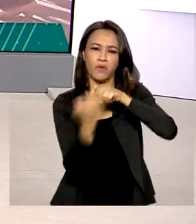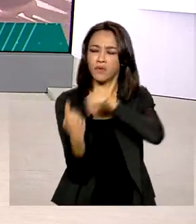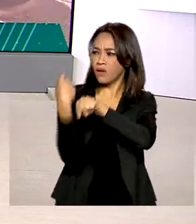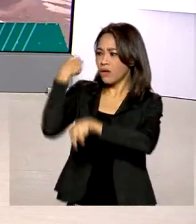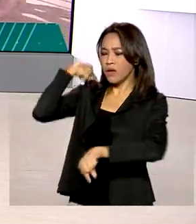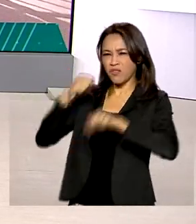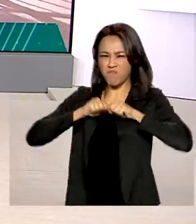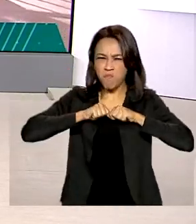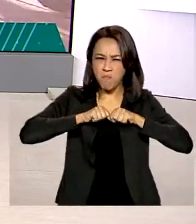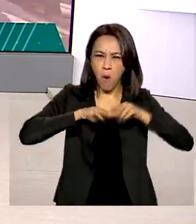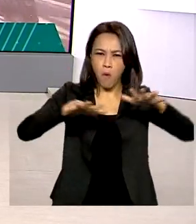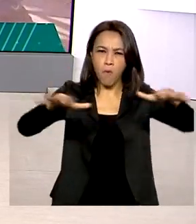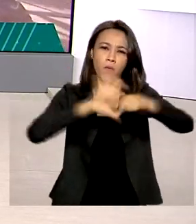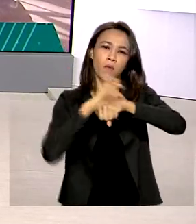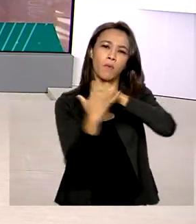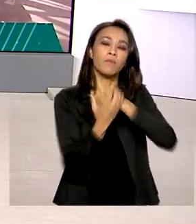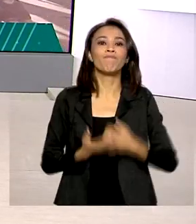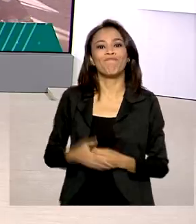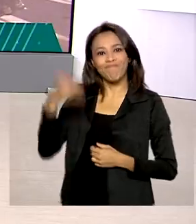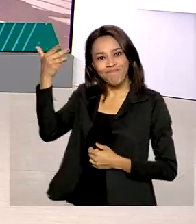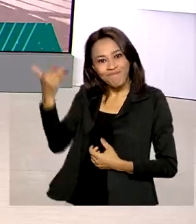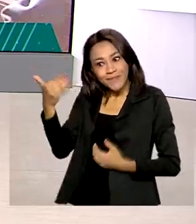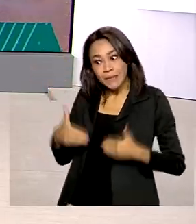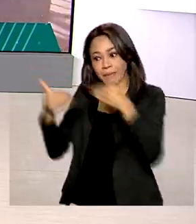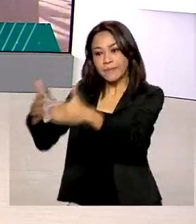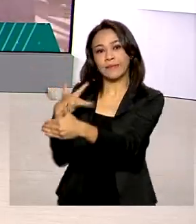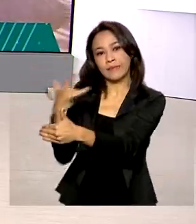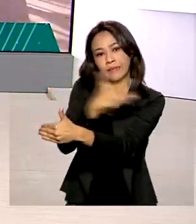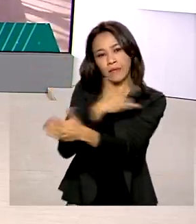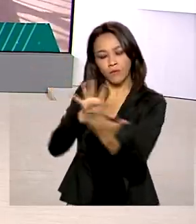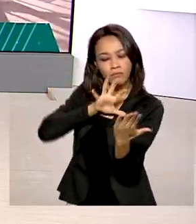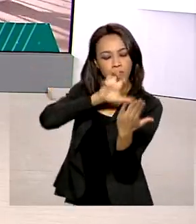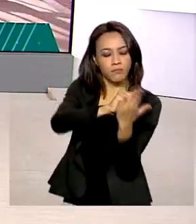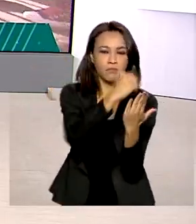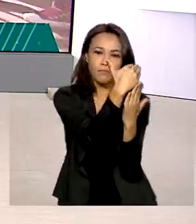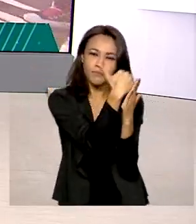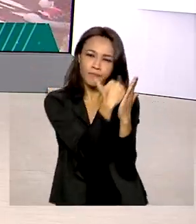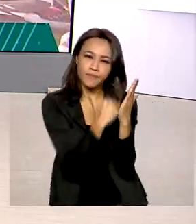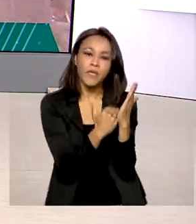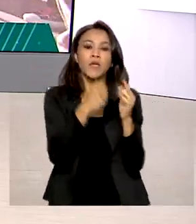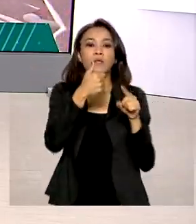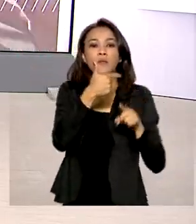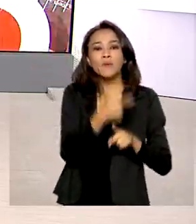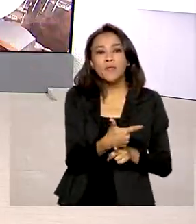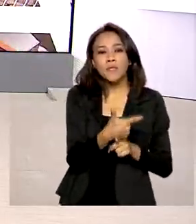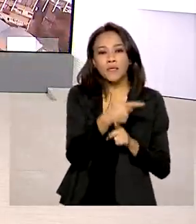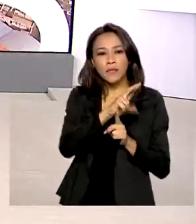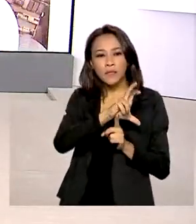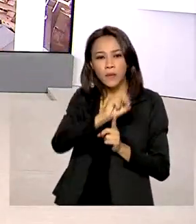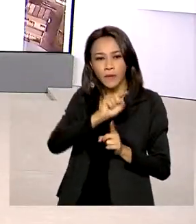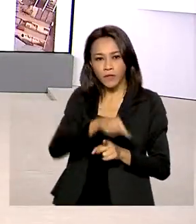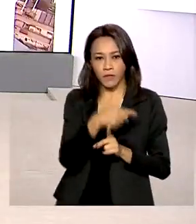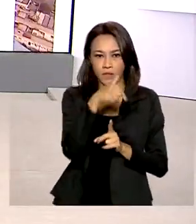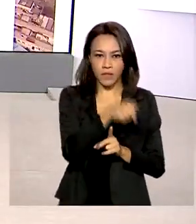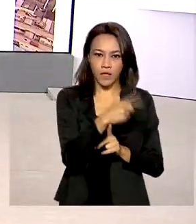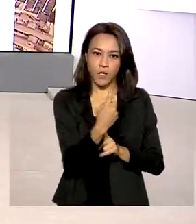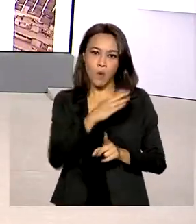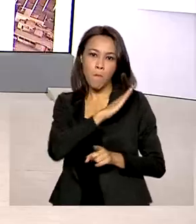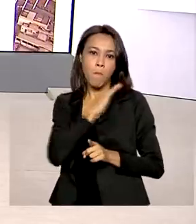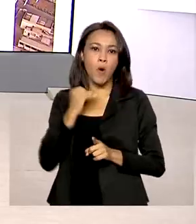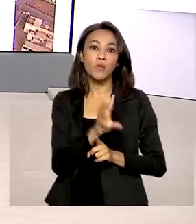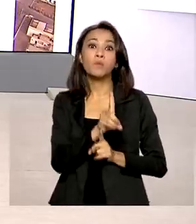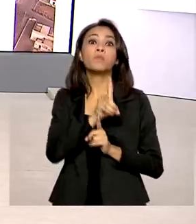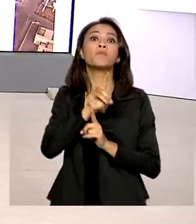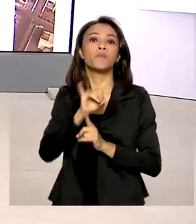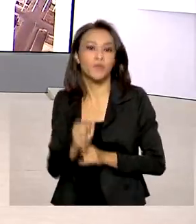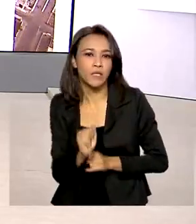início da pandemia. Segundo o Ministério da Saúde, a média registrada foi de 250,71 mortes por dia,